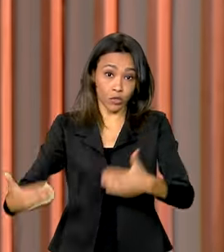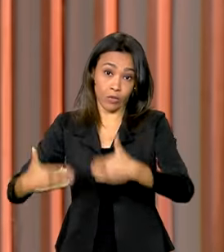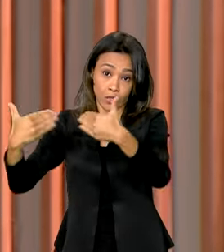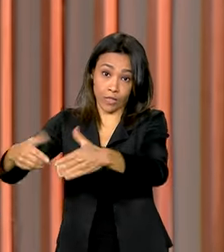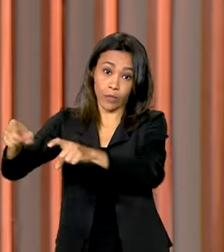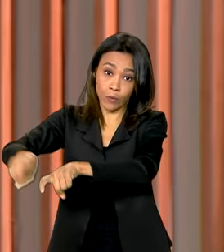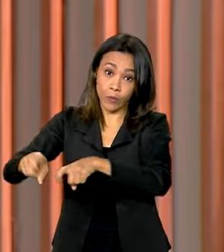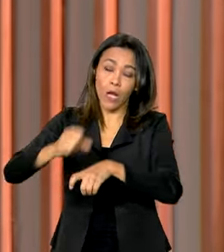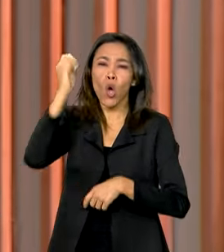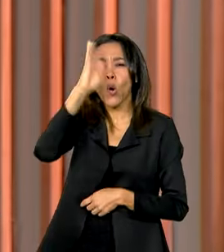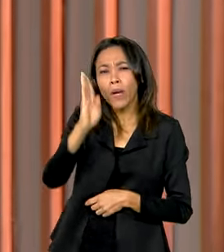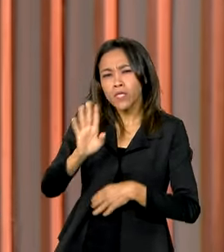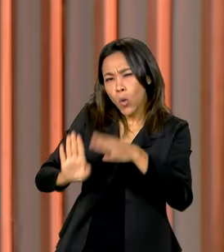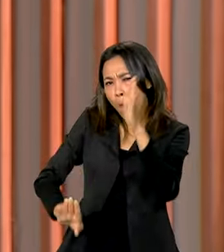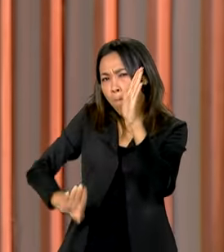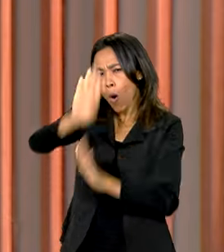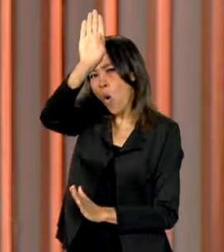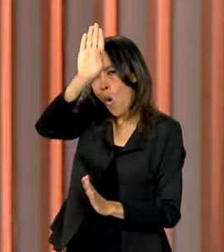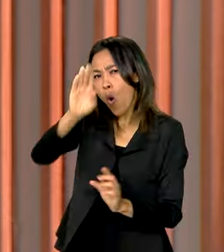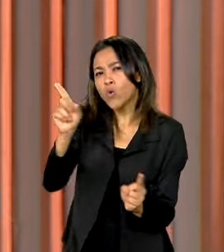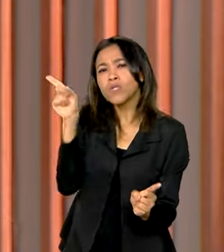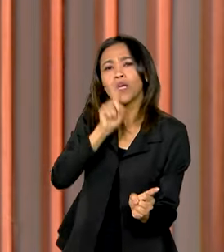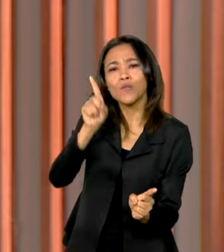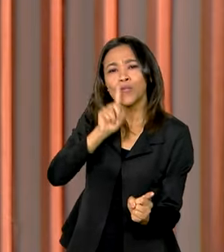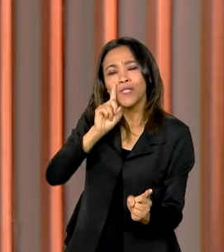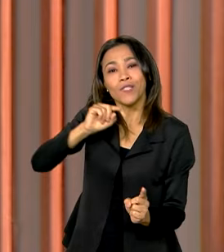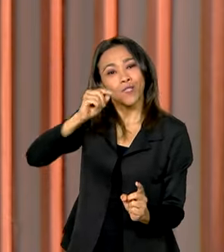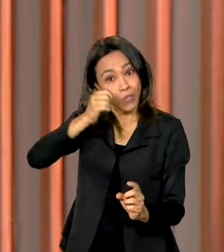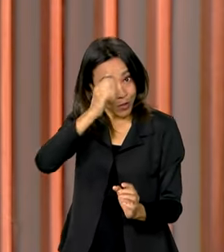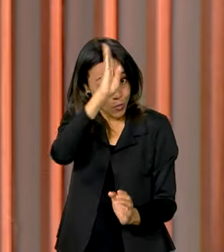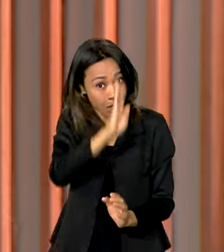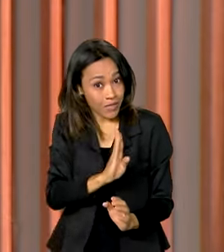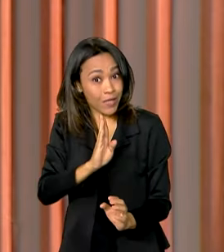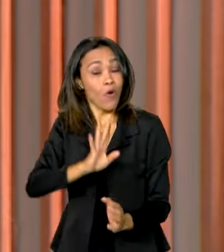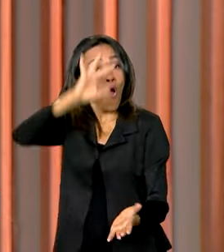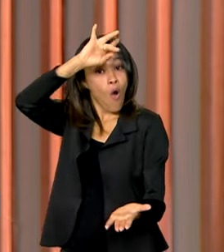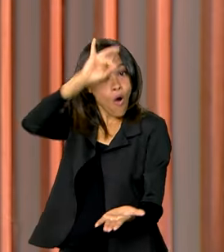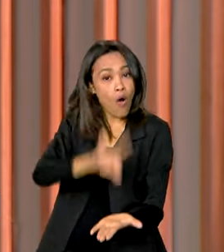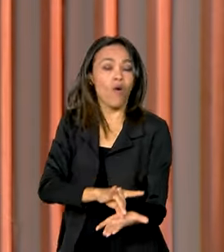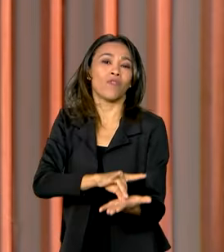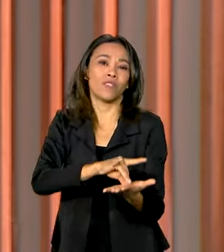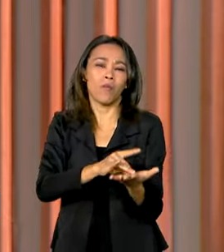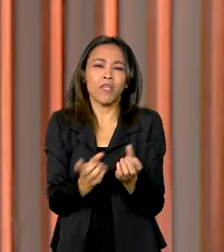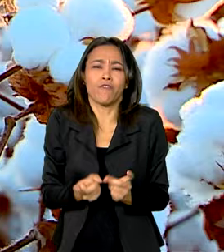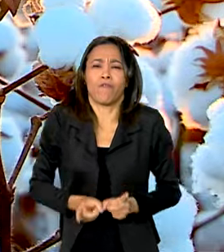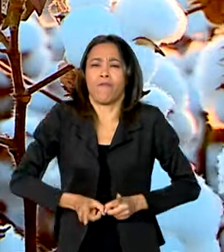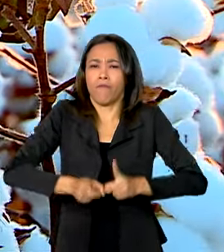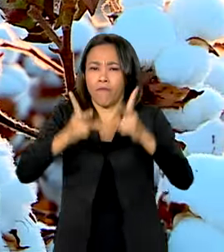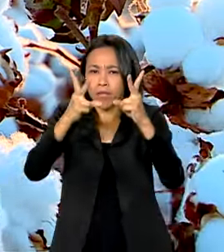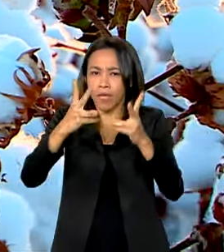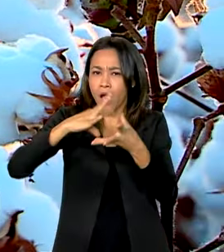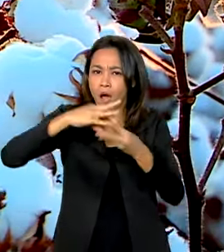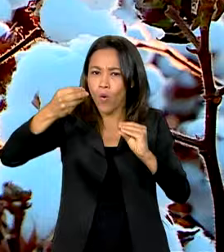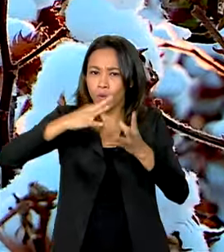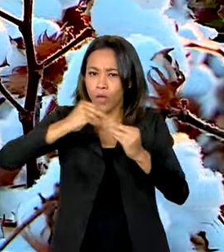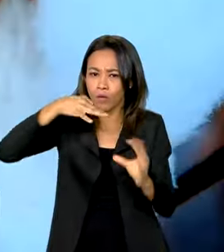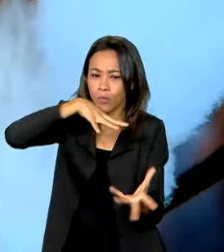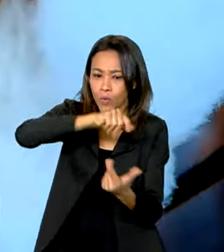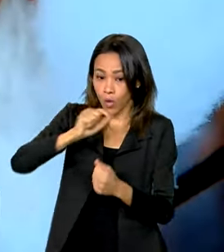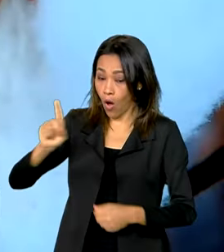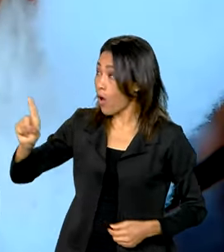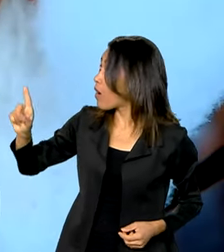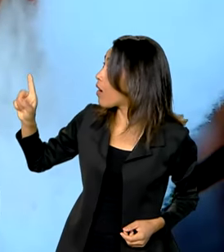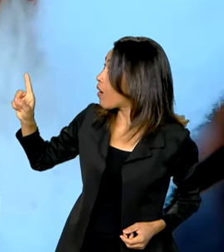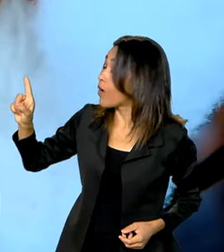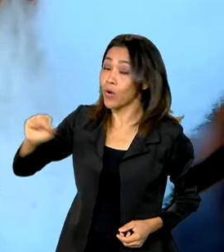Brasil ultrapassou os Estados Unidos e se tornou oficialmente o maior exportador de algodão do mundo. Na safra deste ano, o